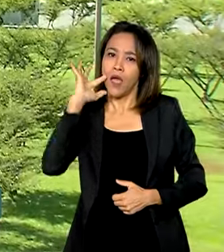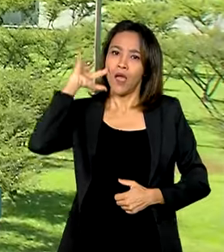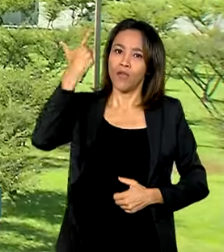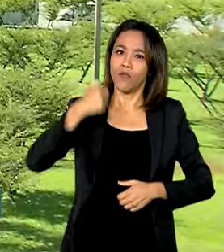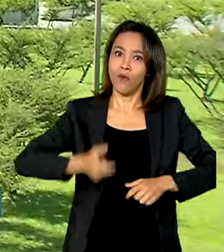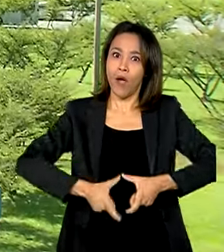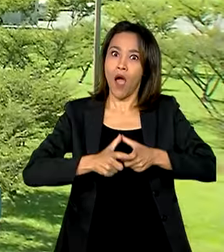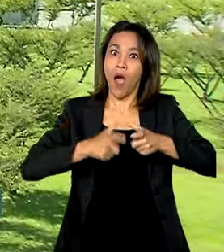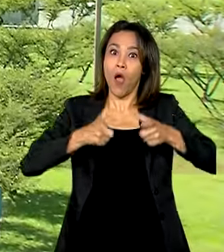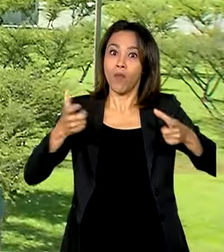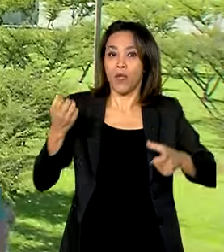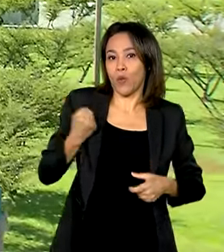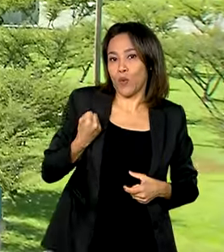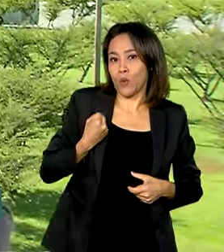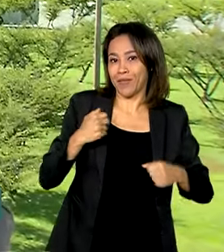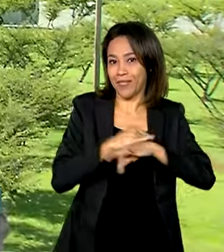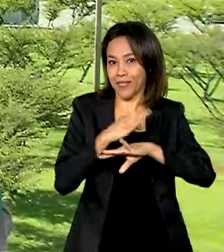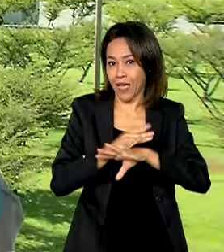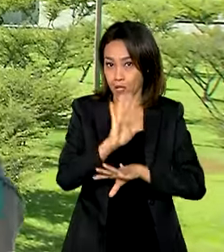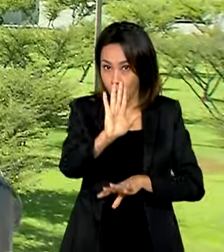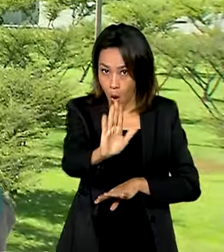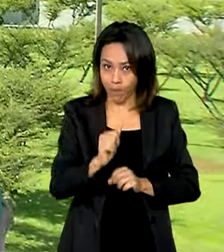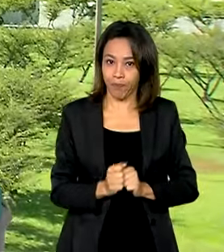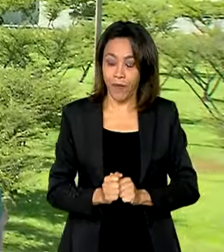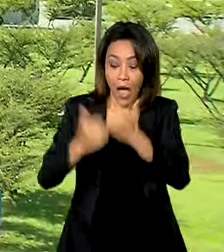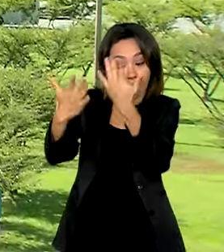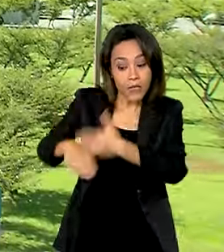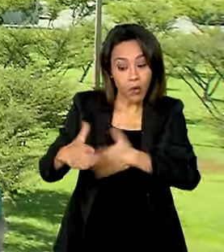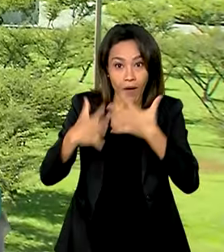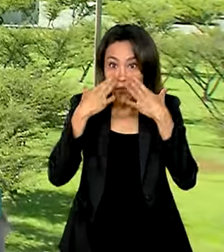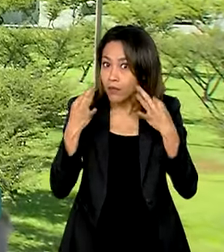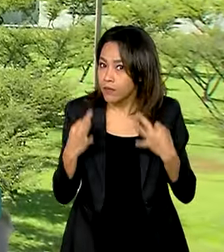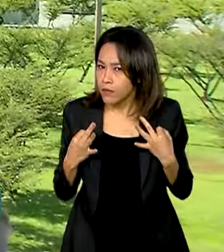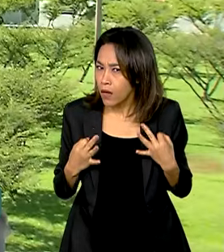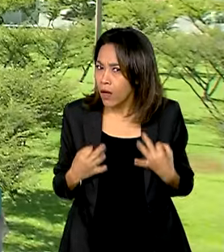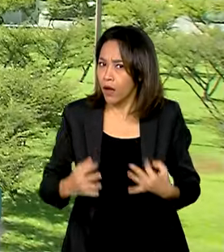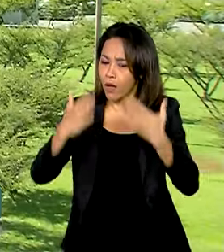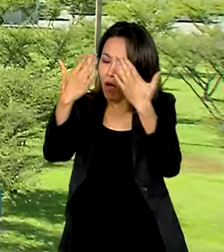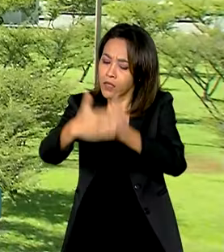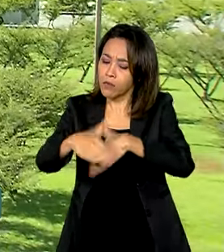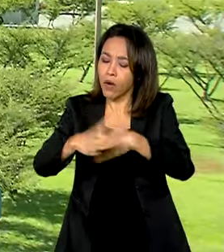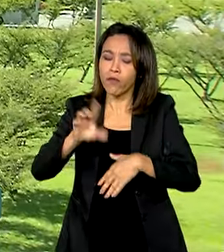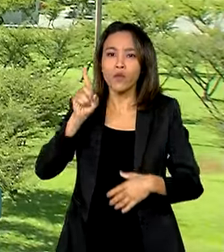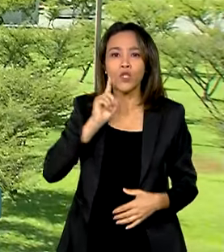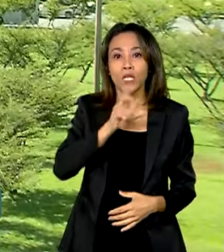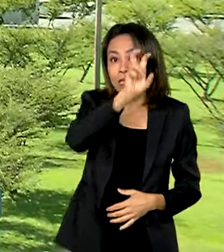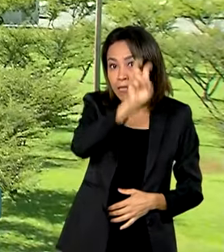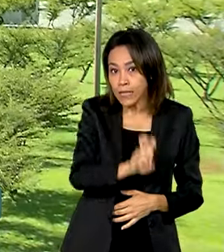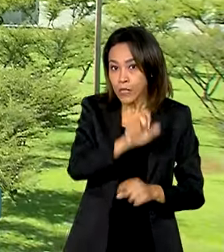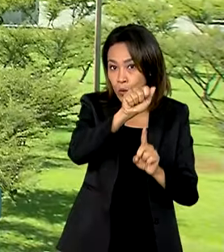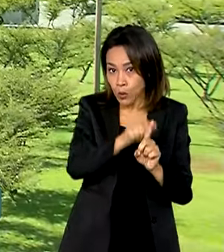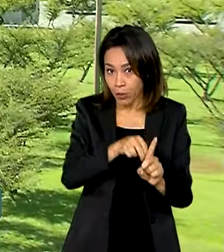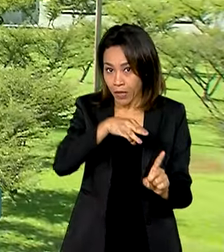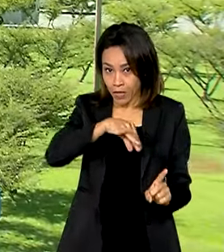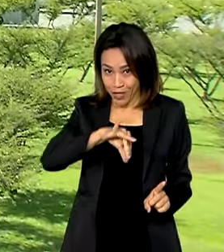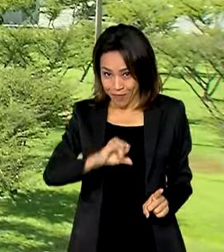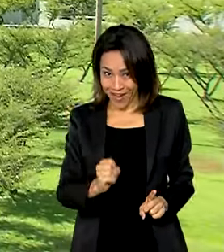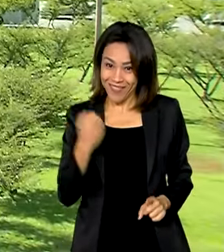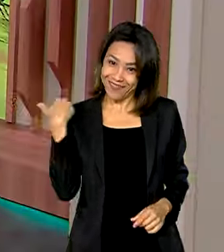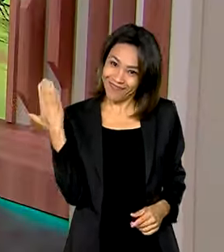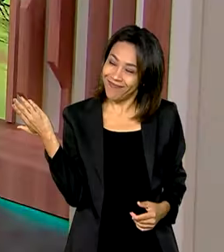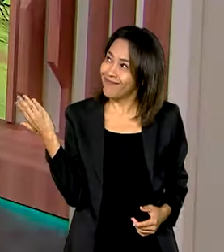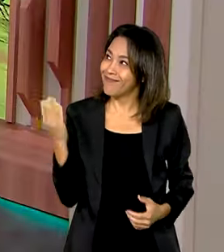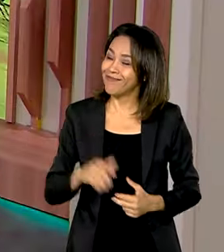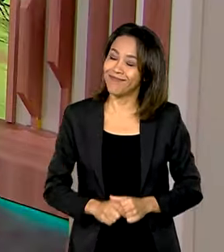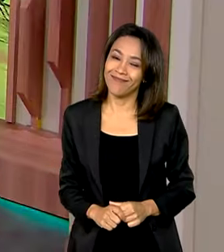o número de cidades. E olha só, as provas, tem que ficar de olho, as provas vão ser aplicadas no dia 5 de maio, Roberto. Voltamos com você.